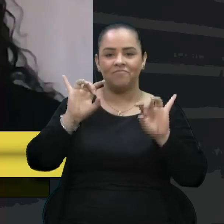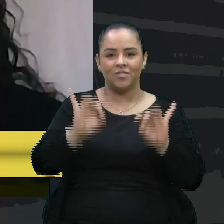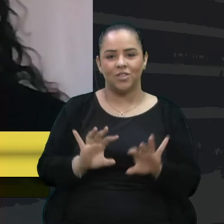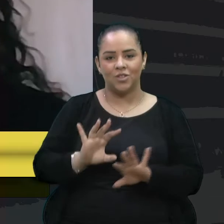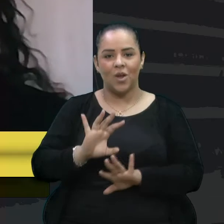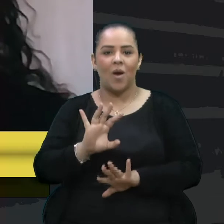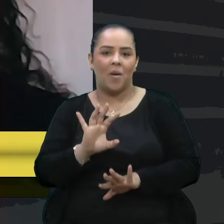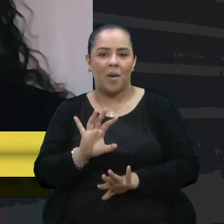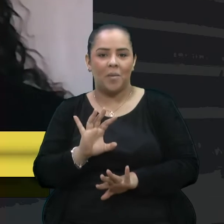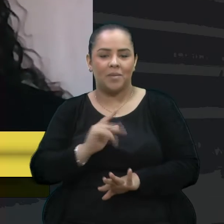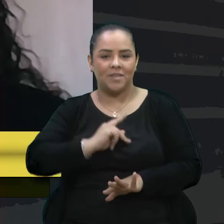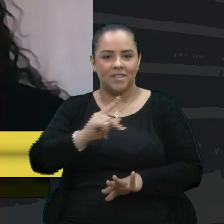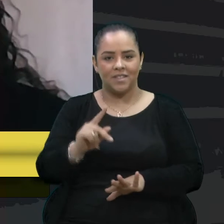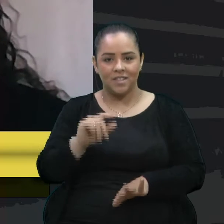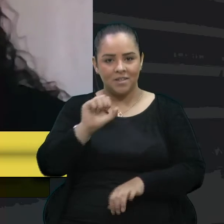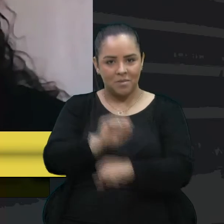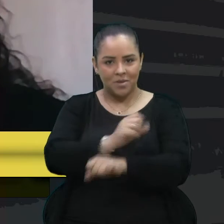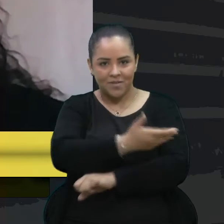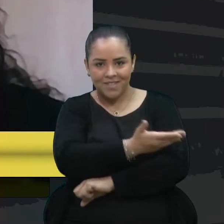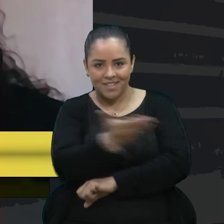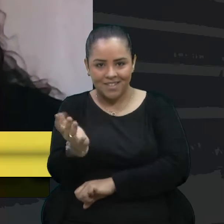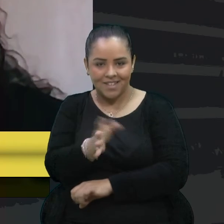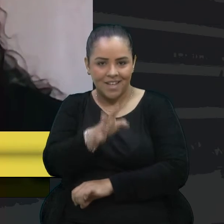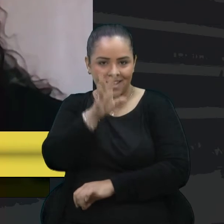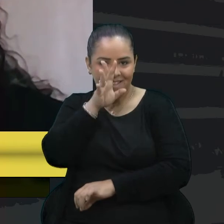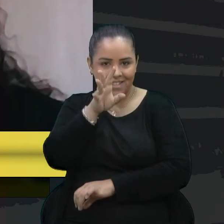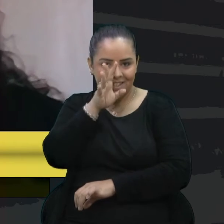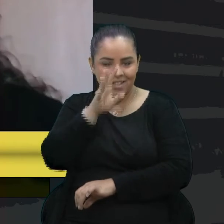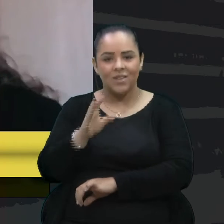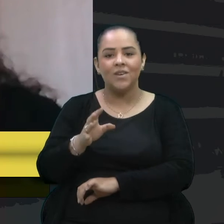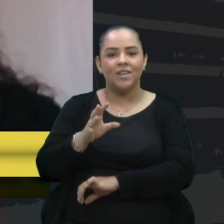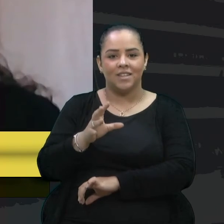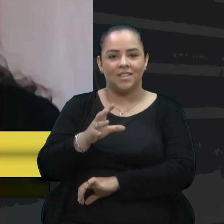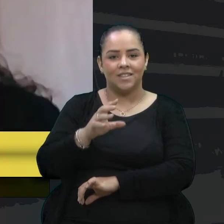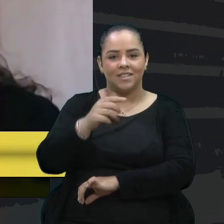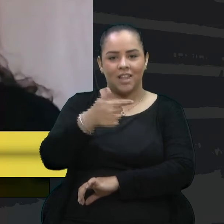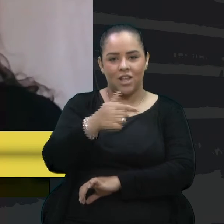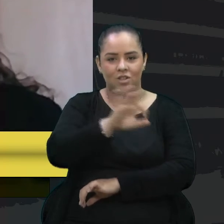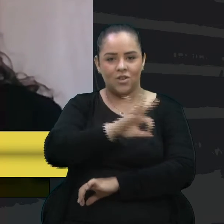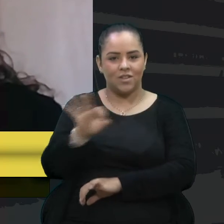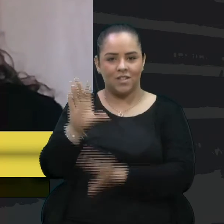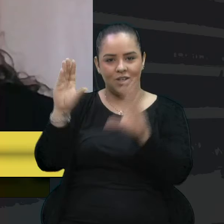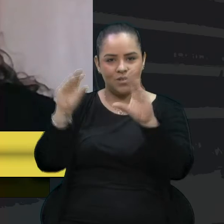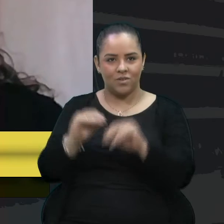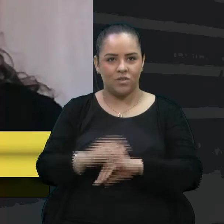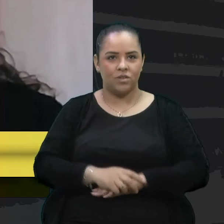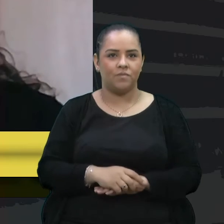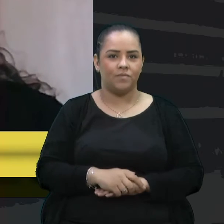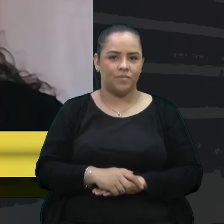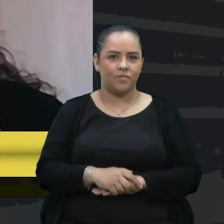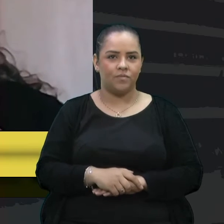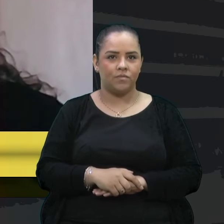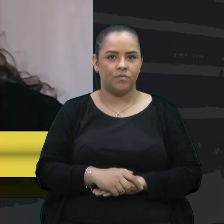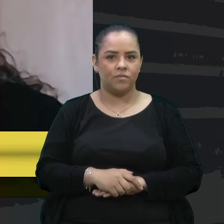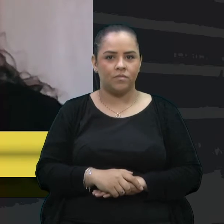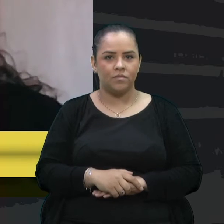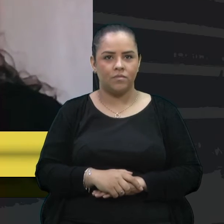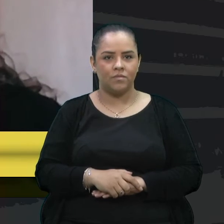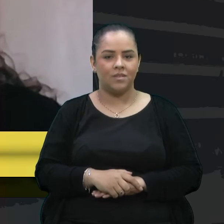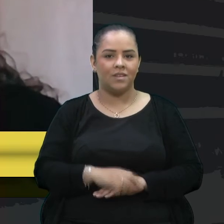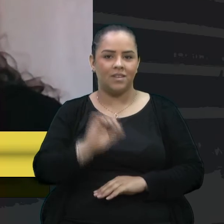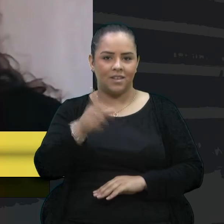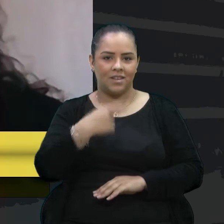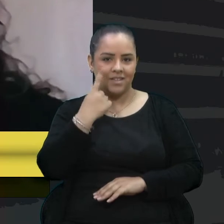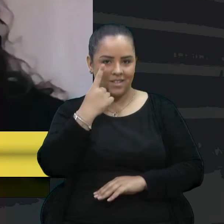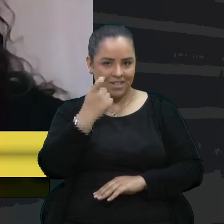presidente. Aguardo todas as pessoas, então, 19 horas nas redes sociais. Uma parte, vereadora Tati. Bem interessante